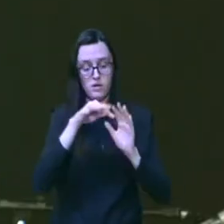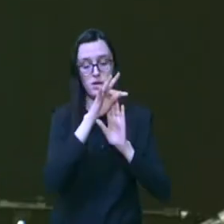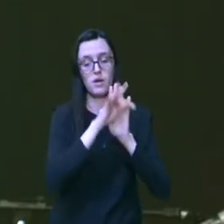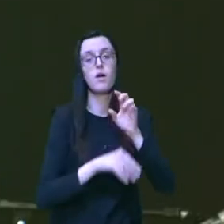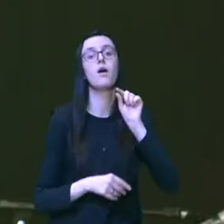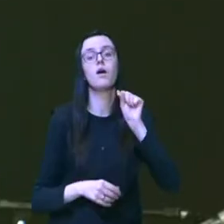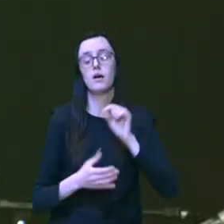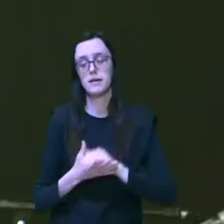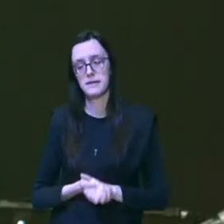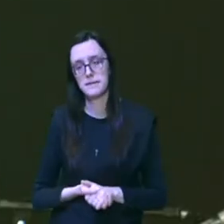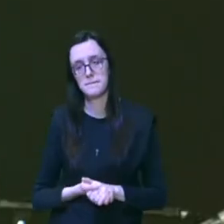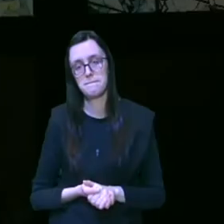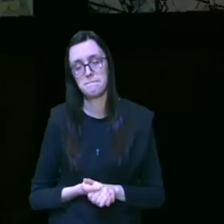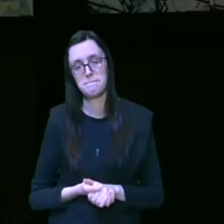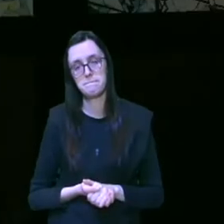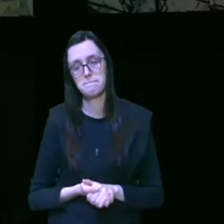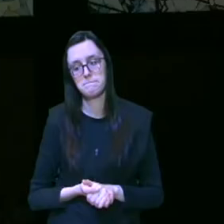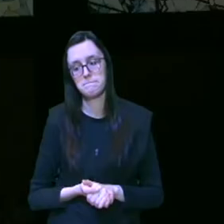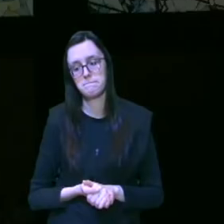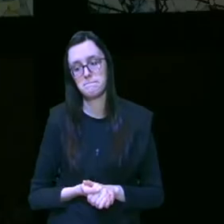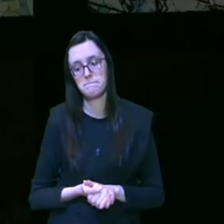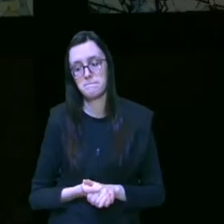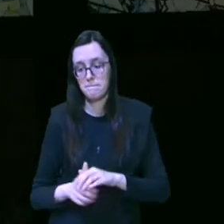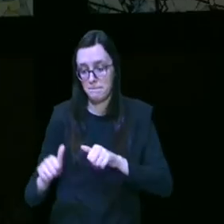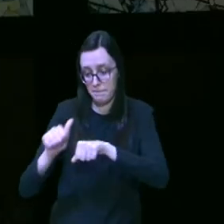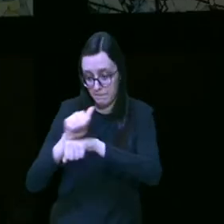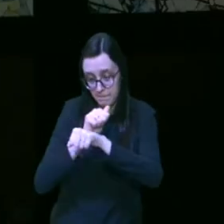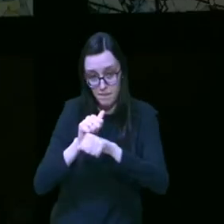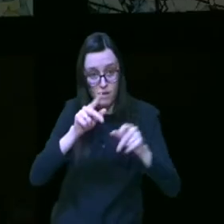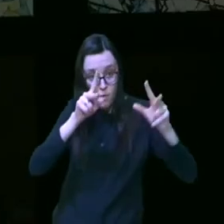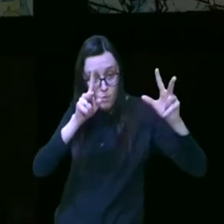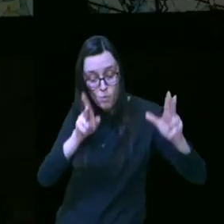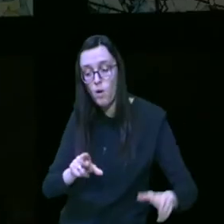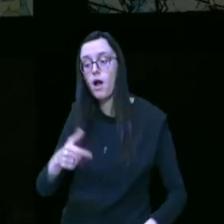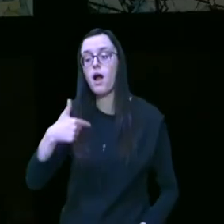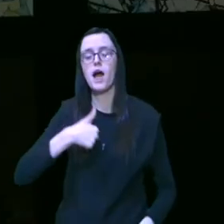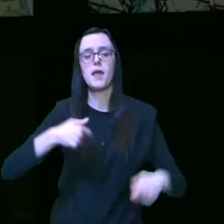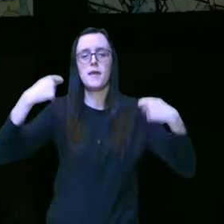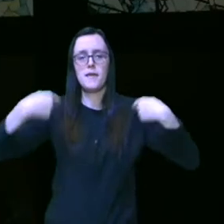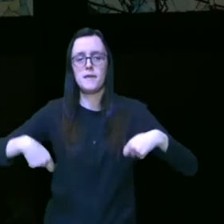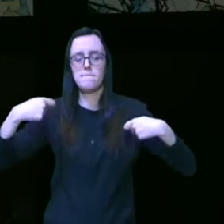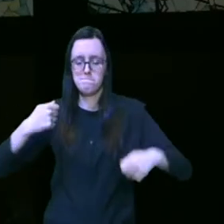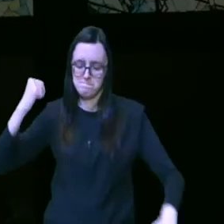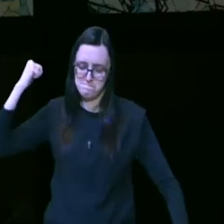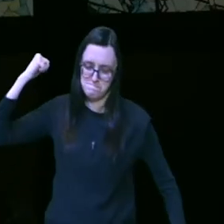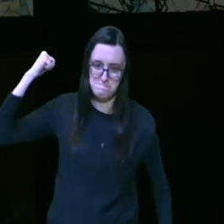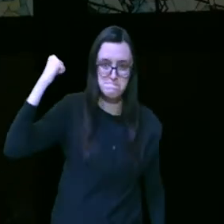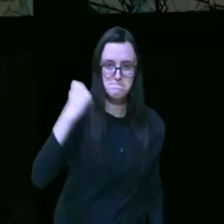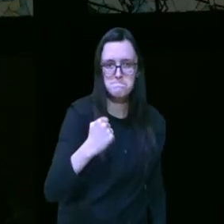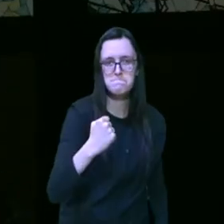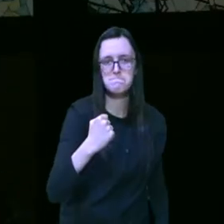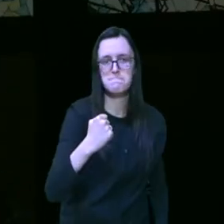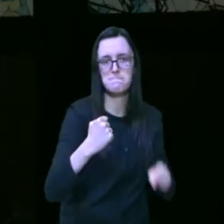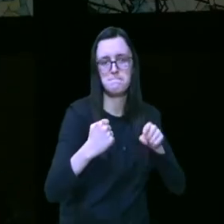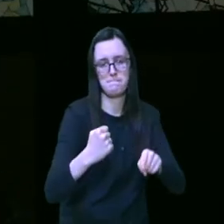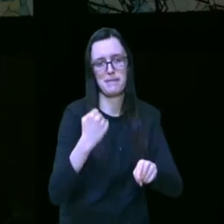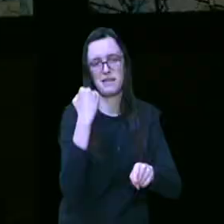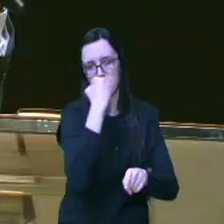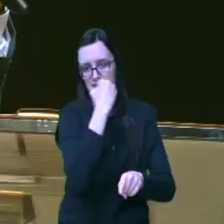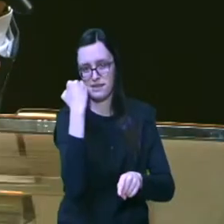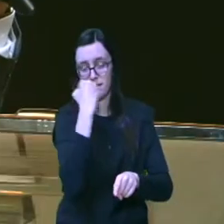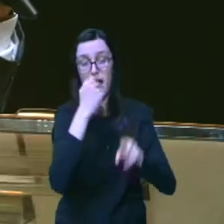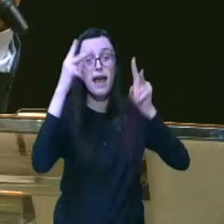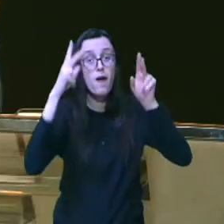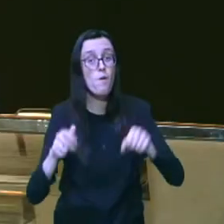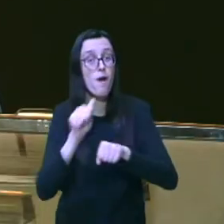texto é que assim como Abraão eu preciso sacrificar o meu Isaac assim como